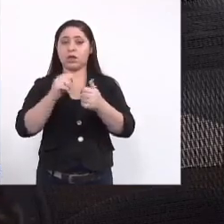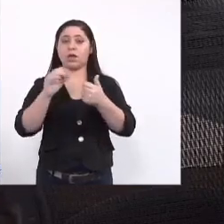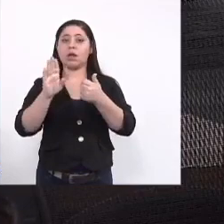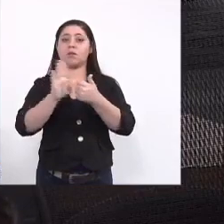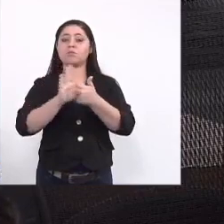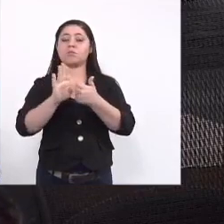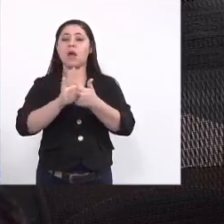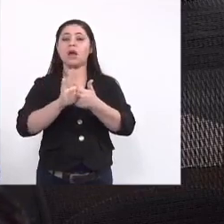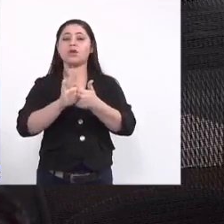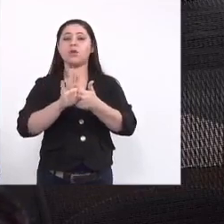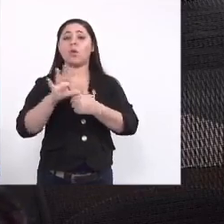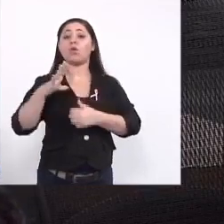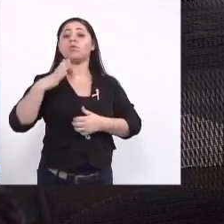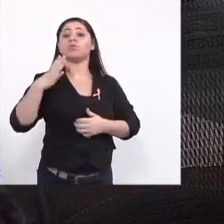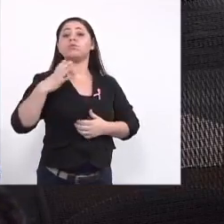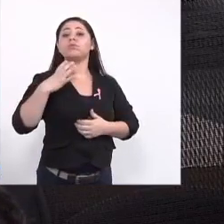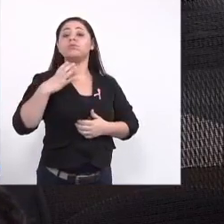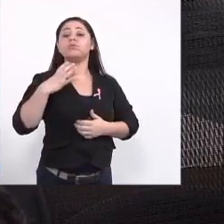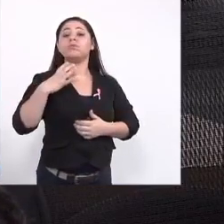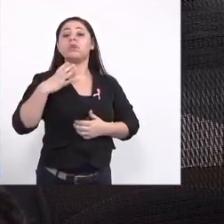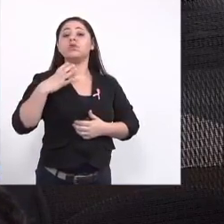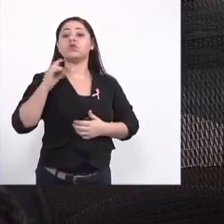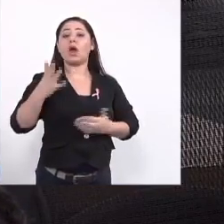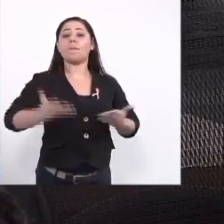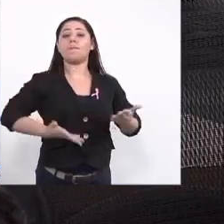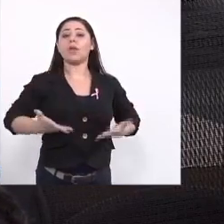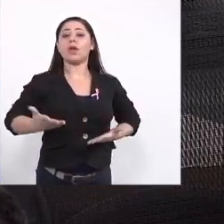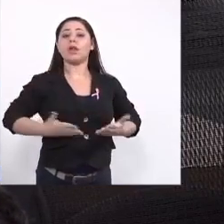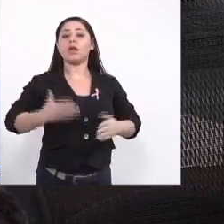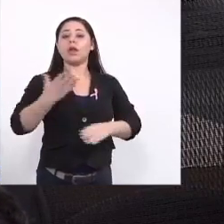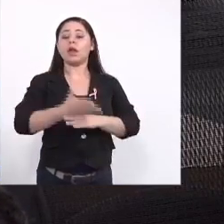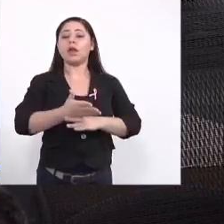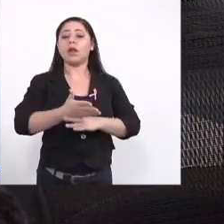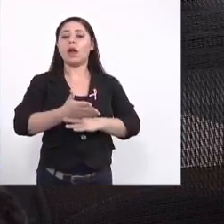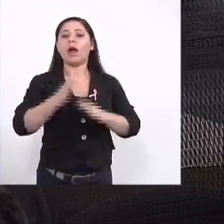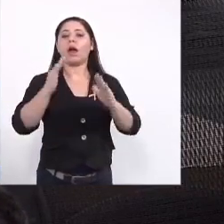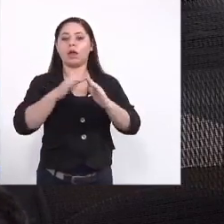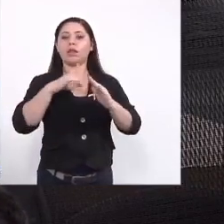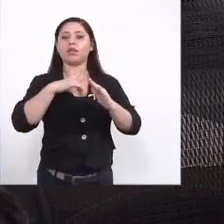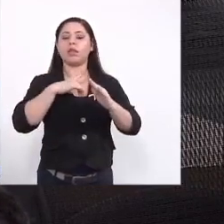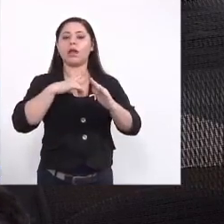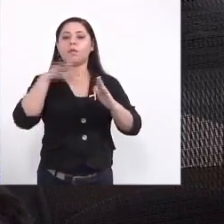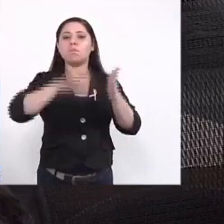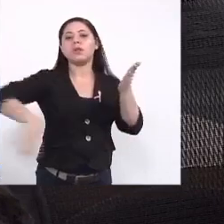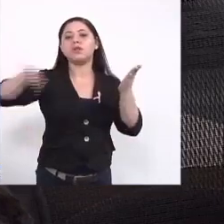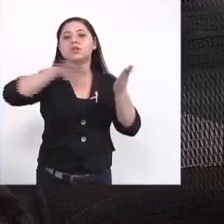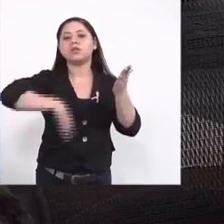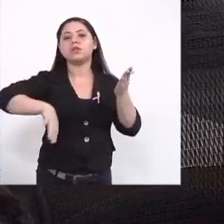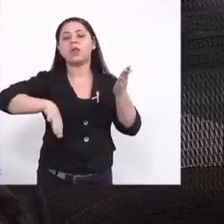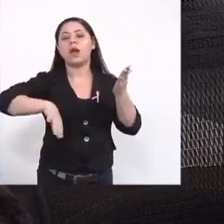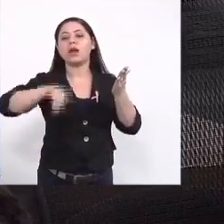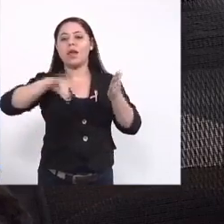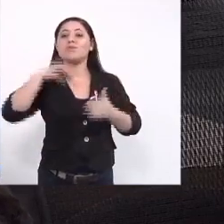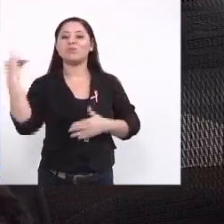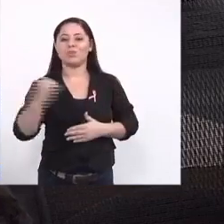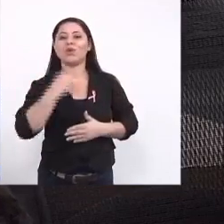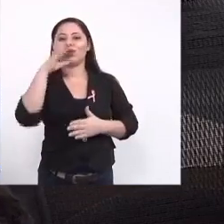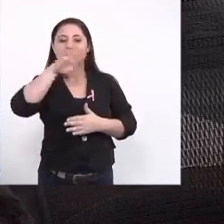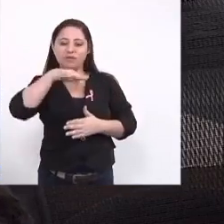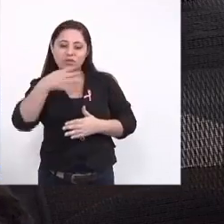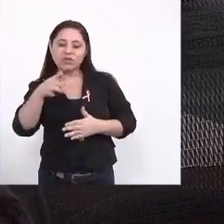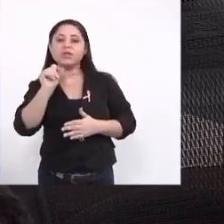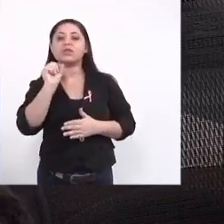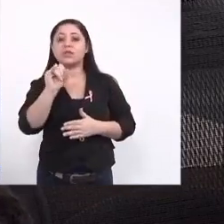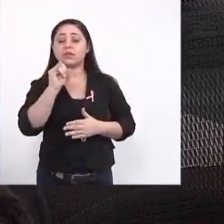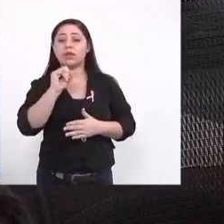está em casa e o patrão não está ele não tem acesso e essas casas geralmente tem piscina e aí o agente não entra então ele é importante sim e isso entra